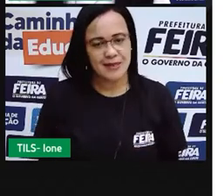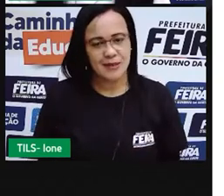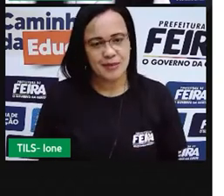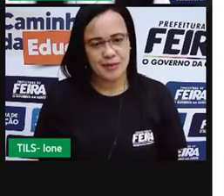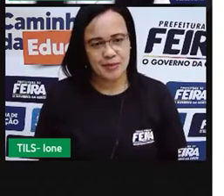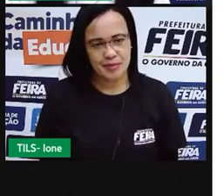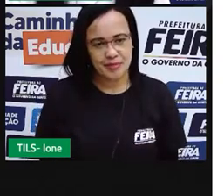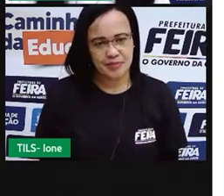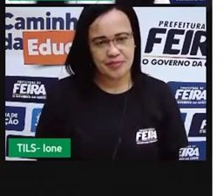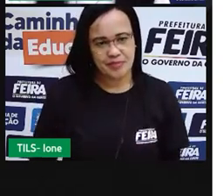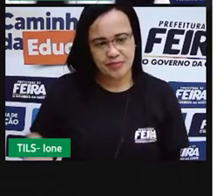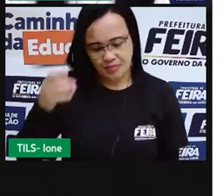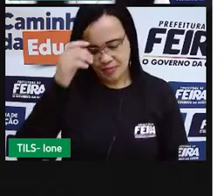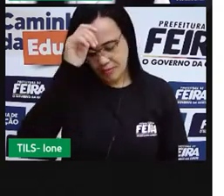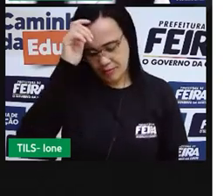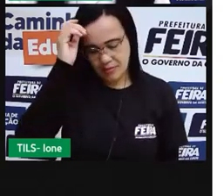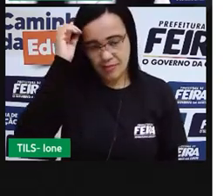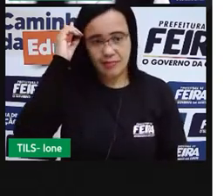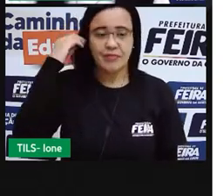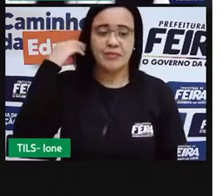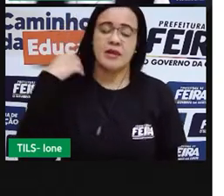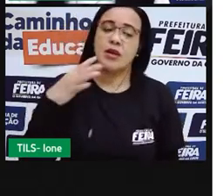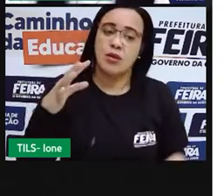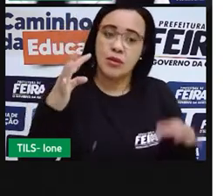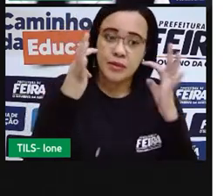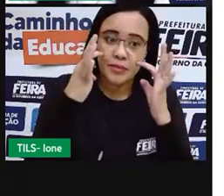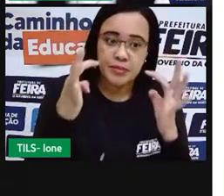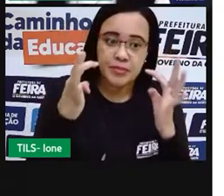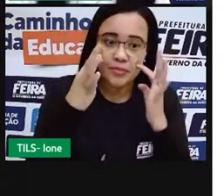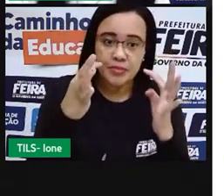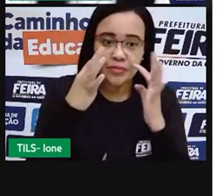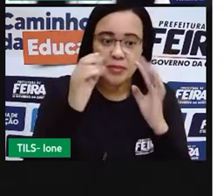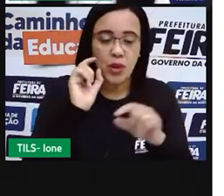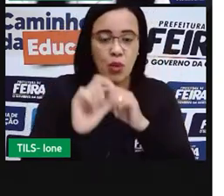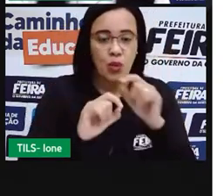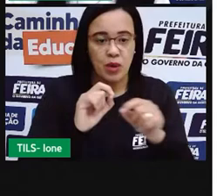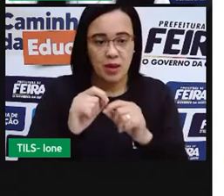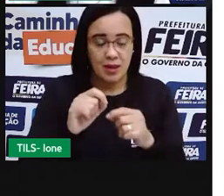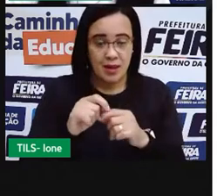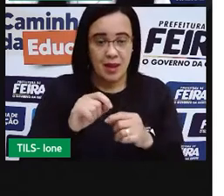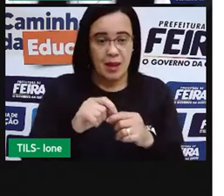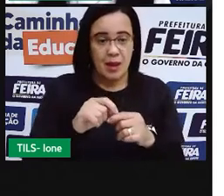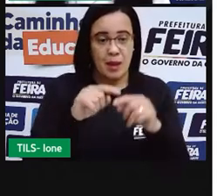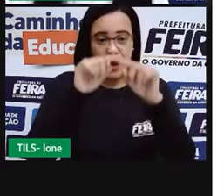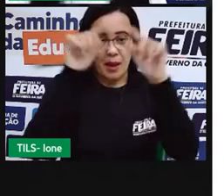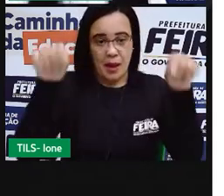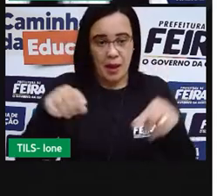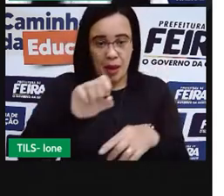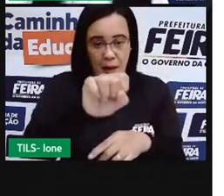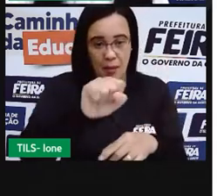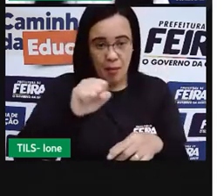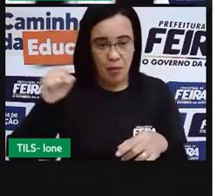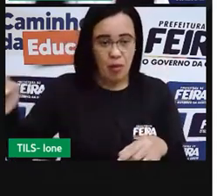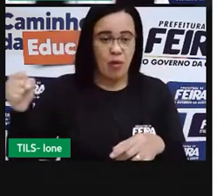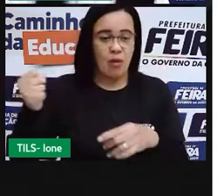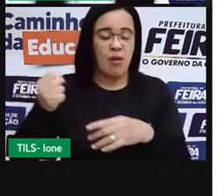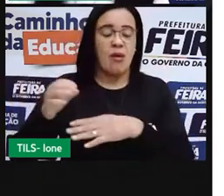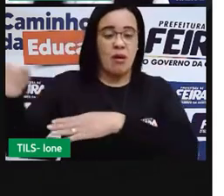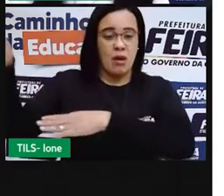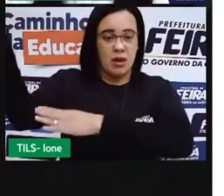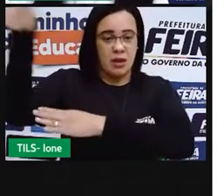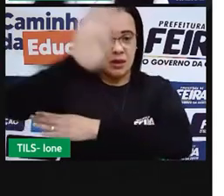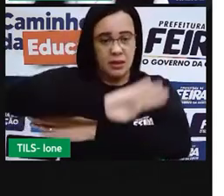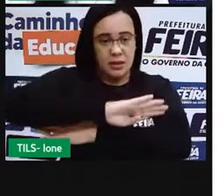as janelas, as portas, nessa parte aqui do